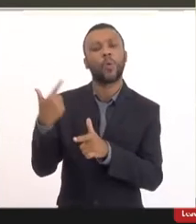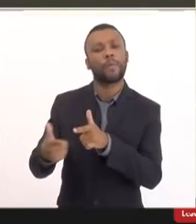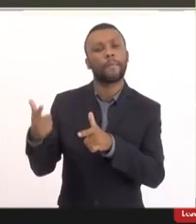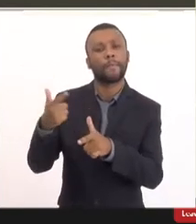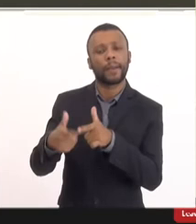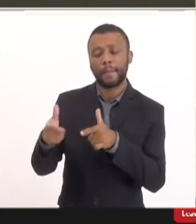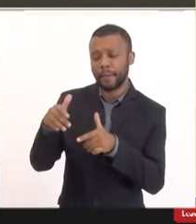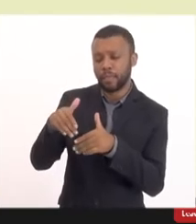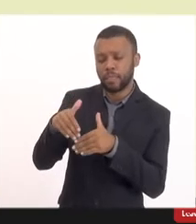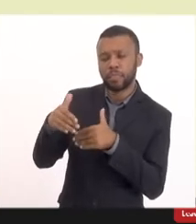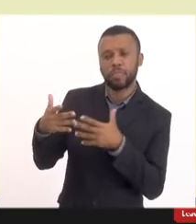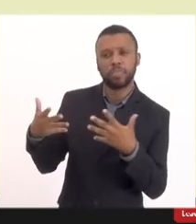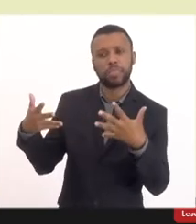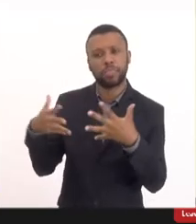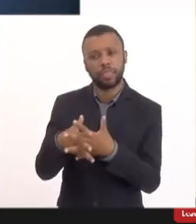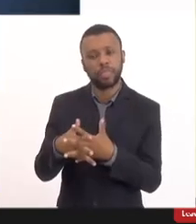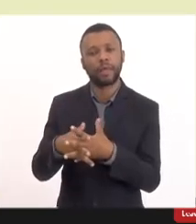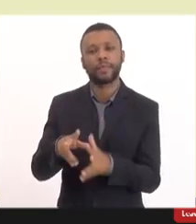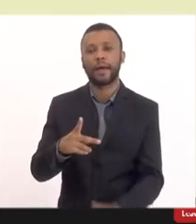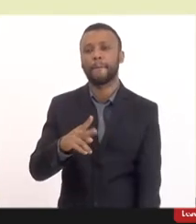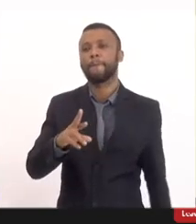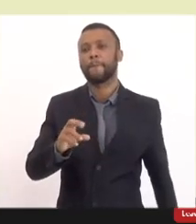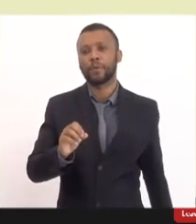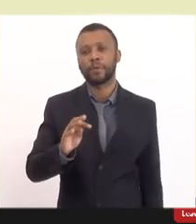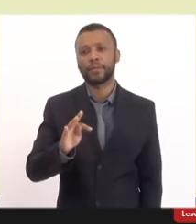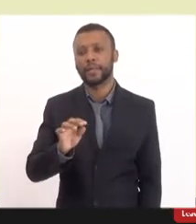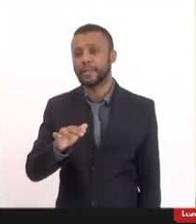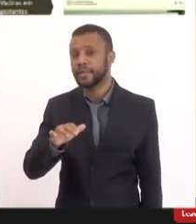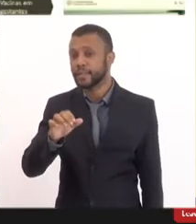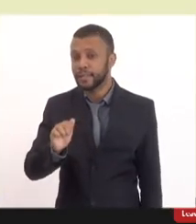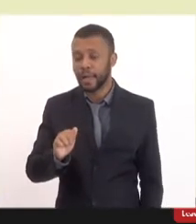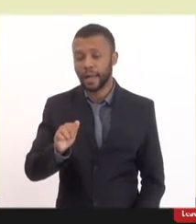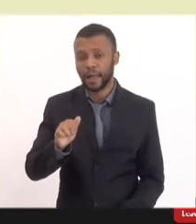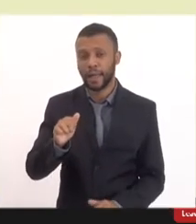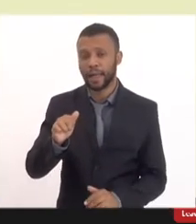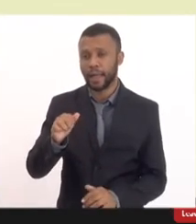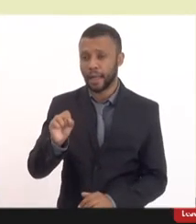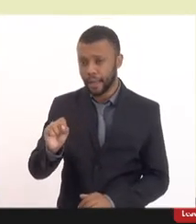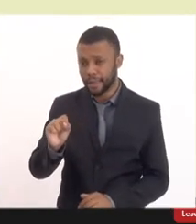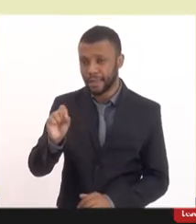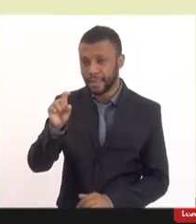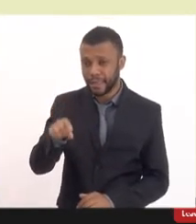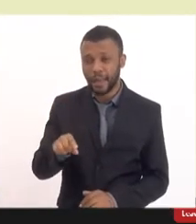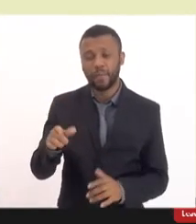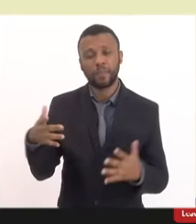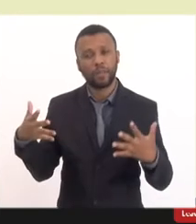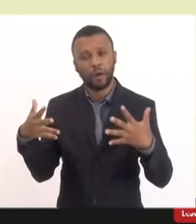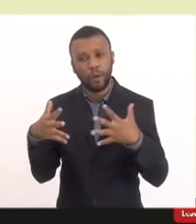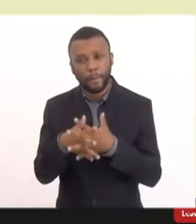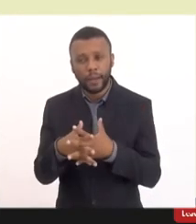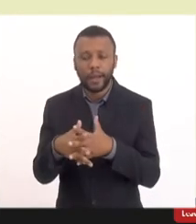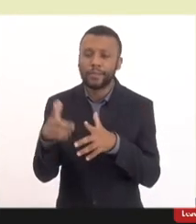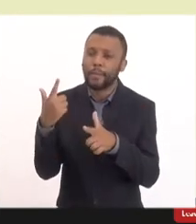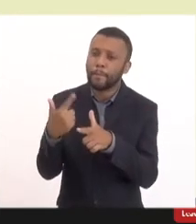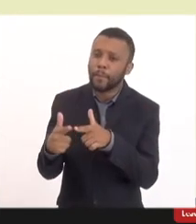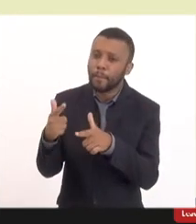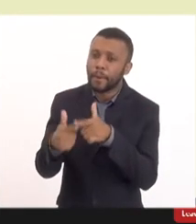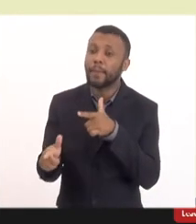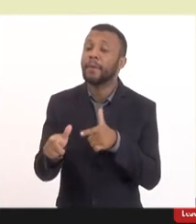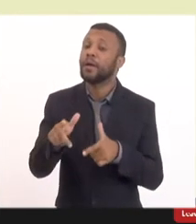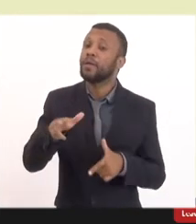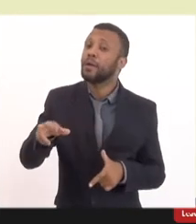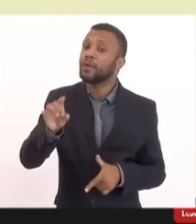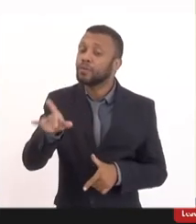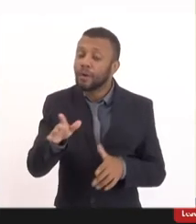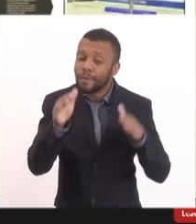desta proteína S que eu vou mostrar para vocês aqui que é muito complicada não só em criança mas também em gestante o